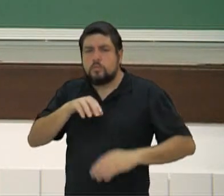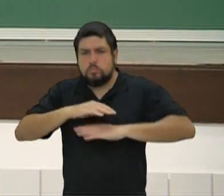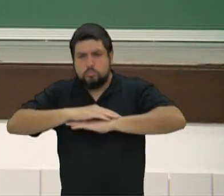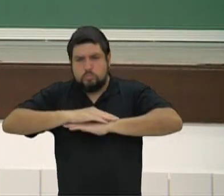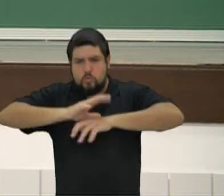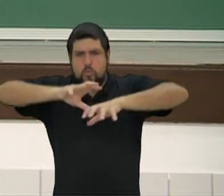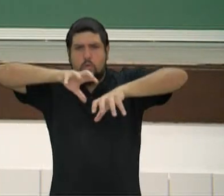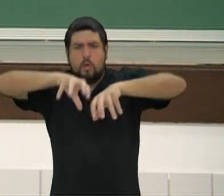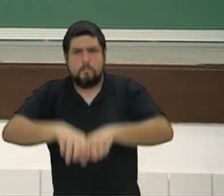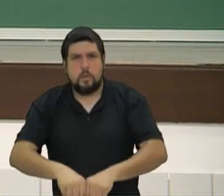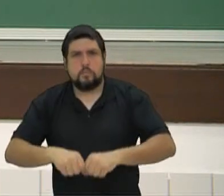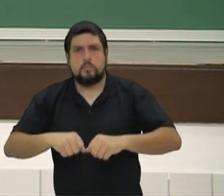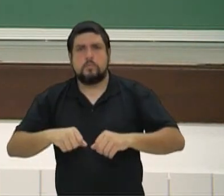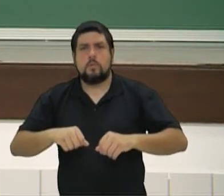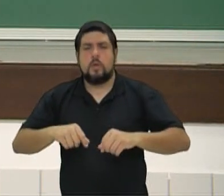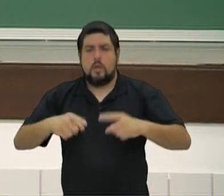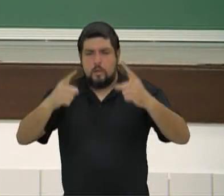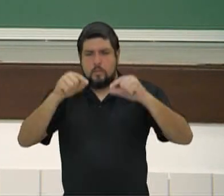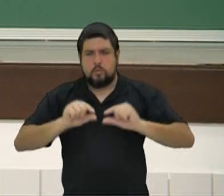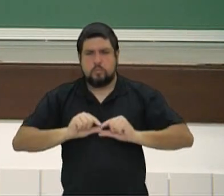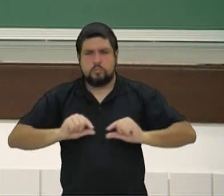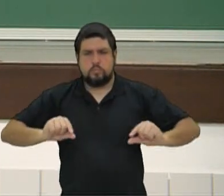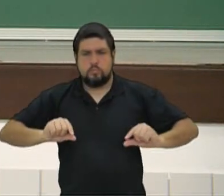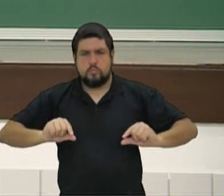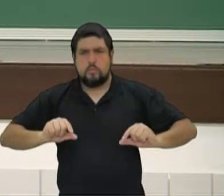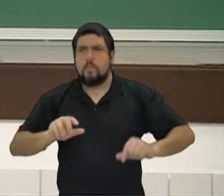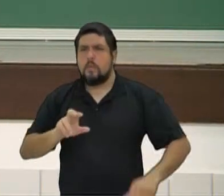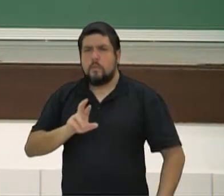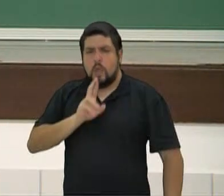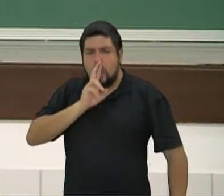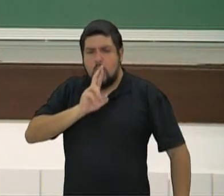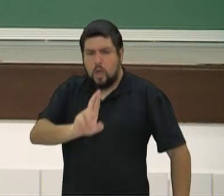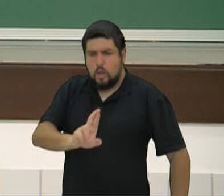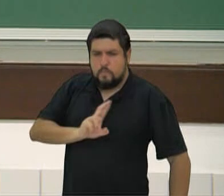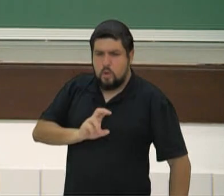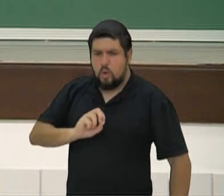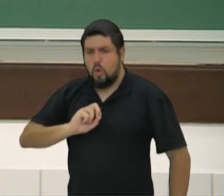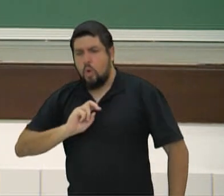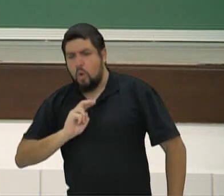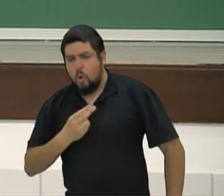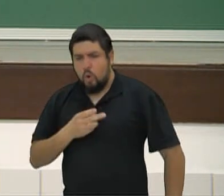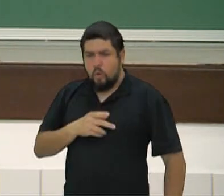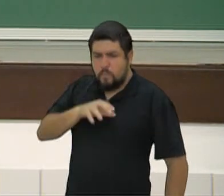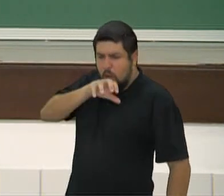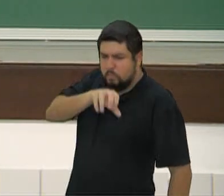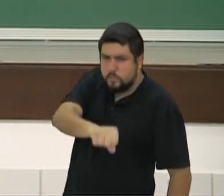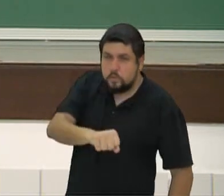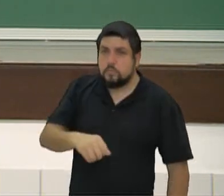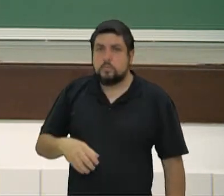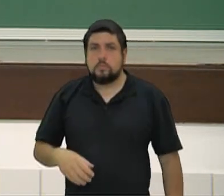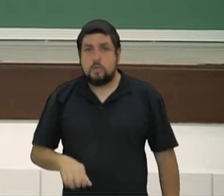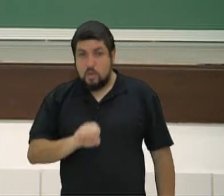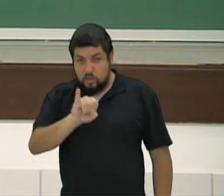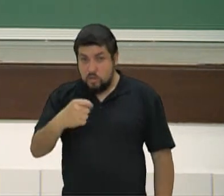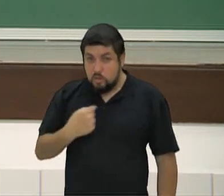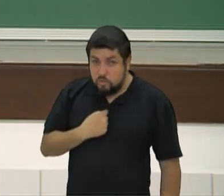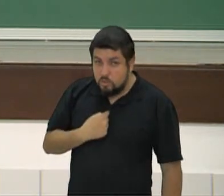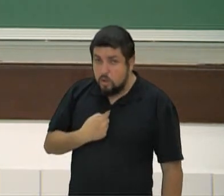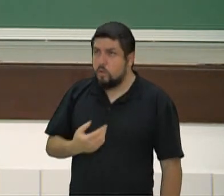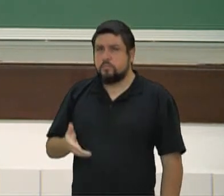embaixo da esfinge, decifra-me ou devoro-te. Eu ia falar assim, estou fora-te, eu nessa não estou não-te.